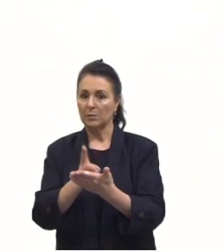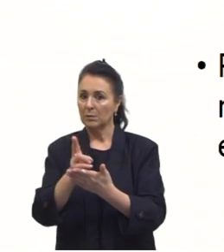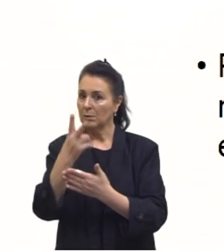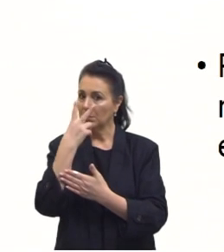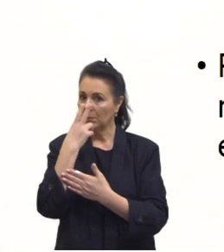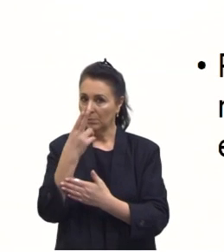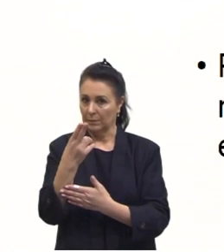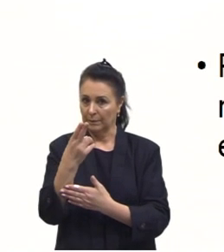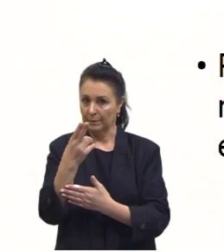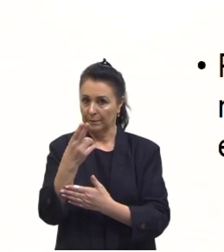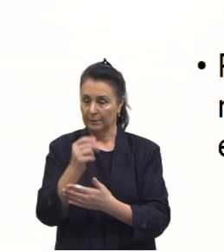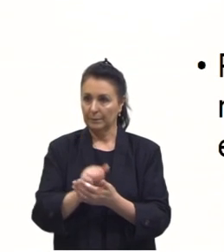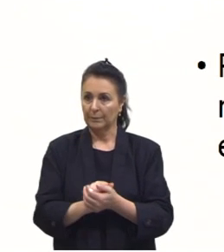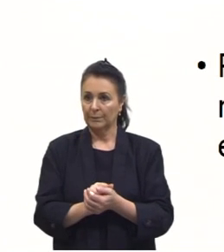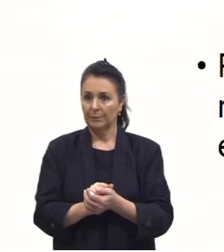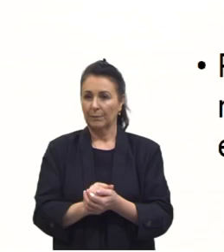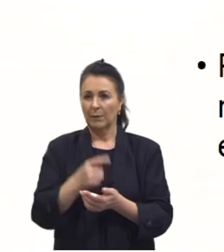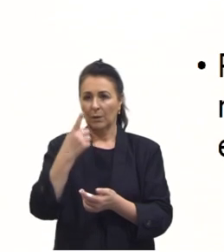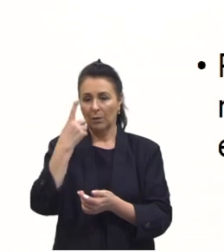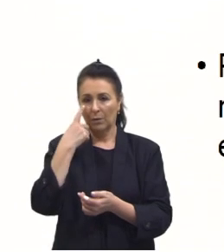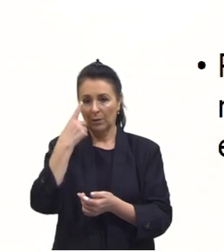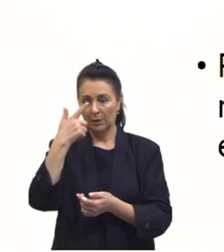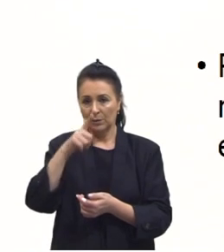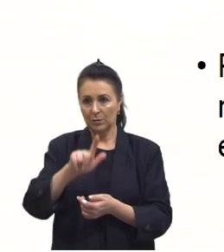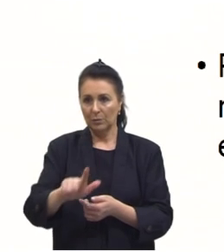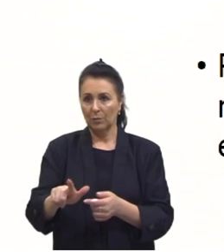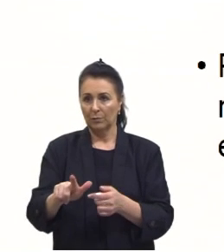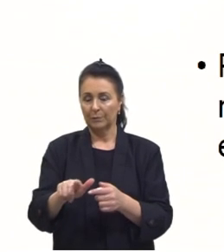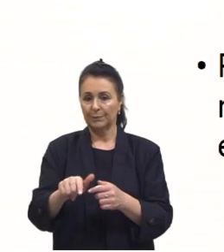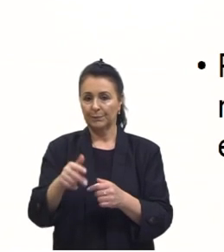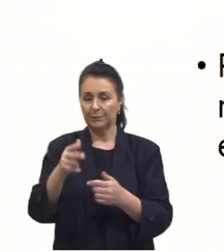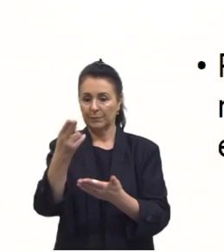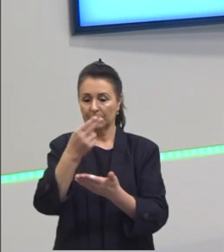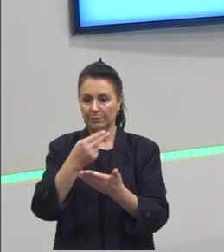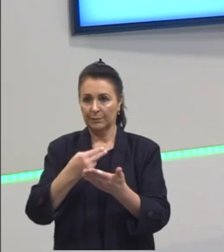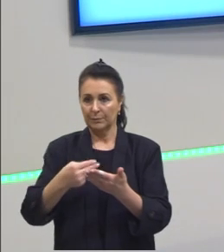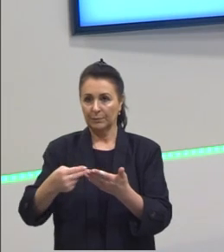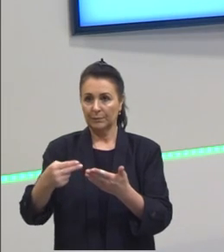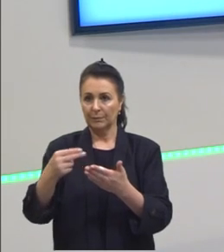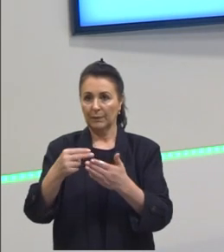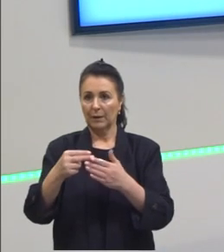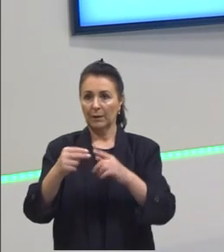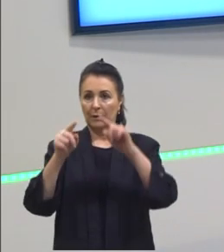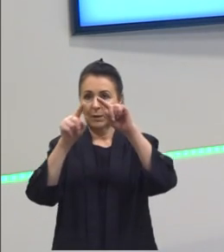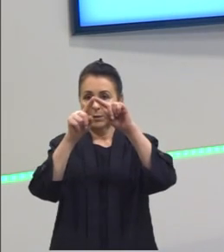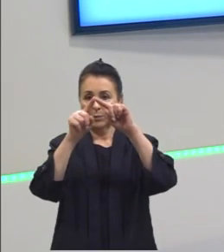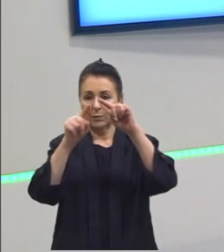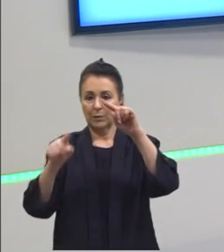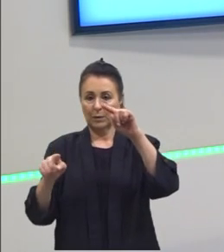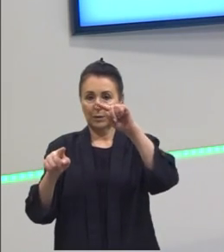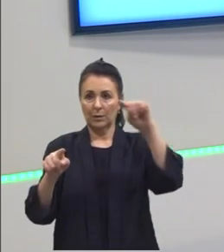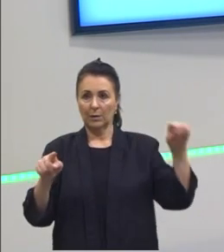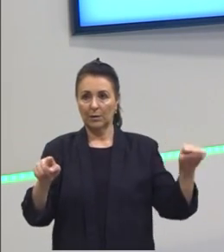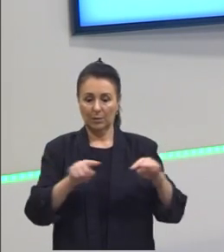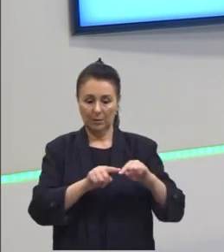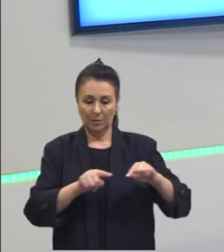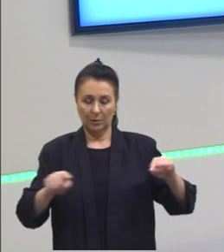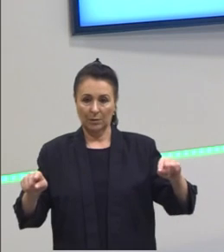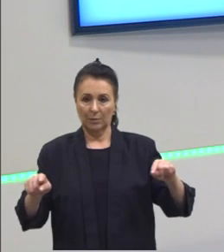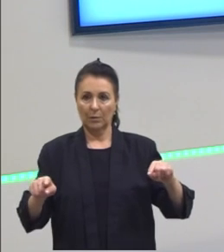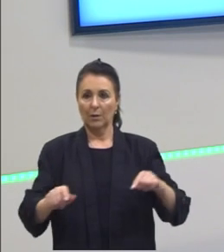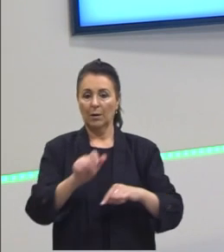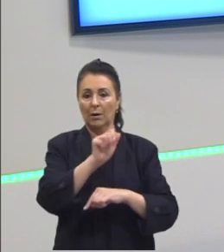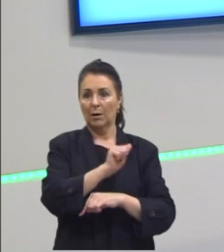então aqui novamente nós temos a imagem temos triângulos então né de lados a b e c